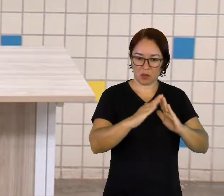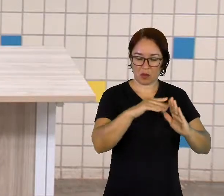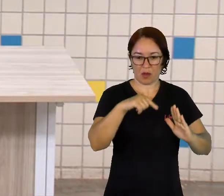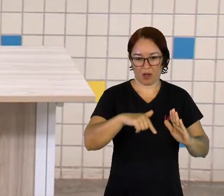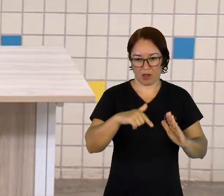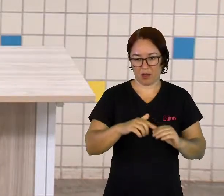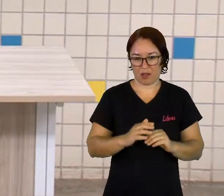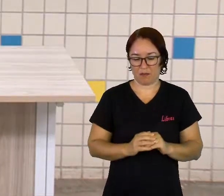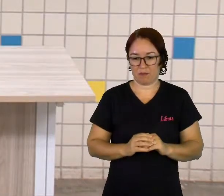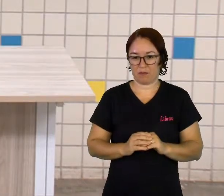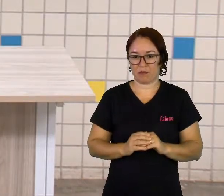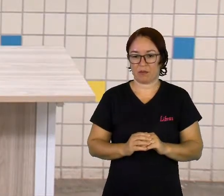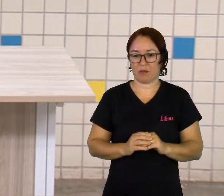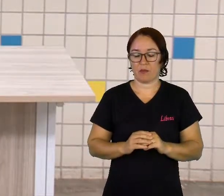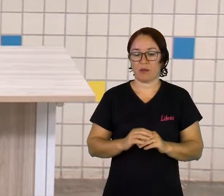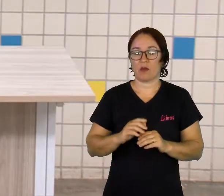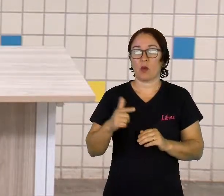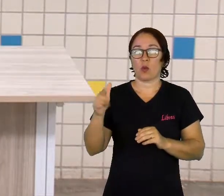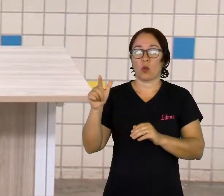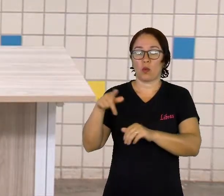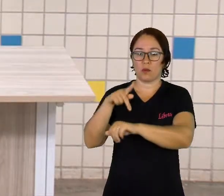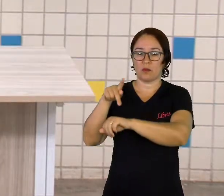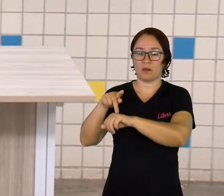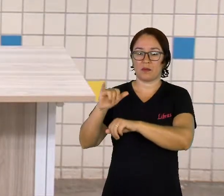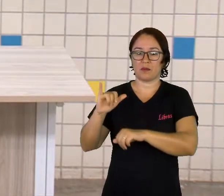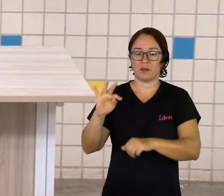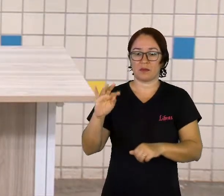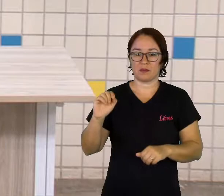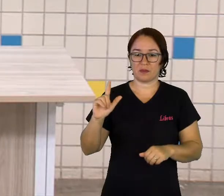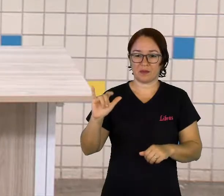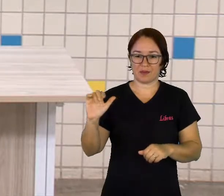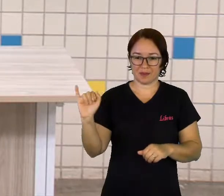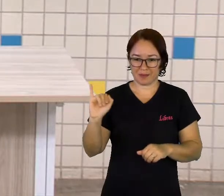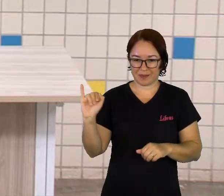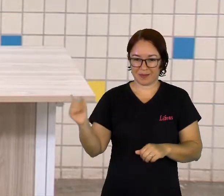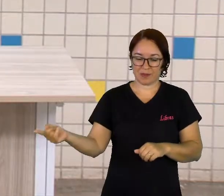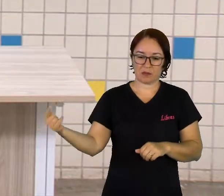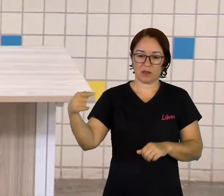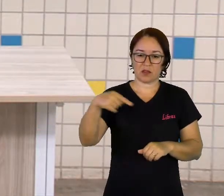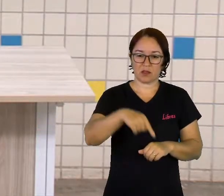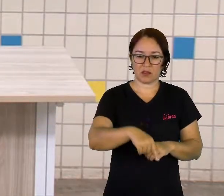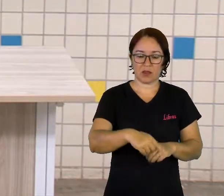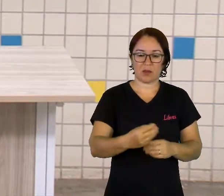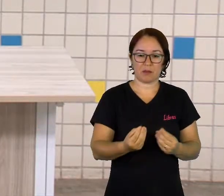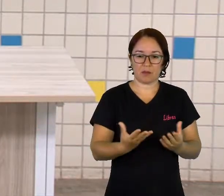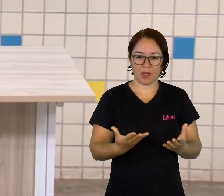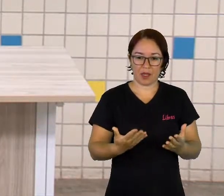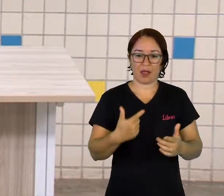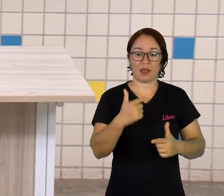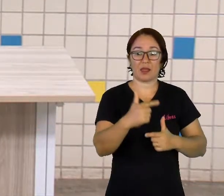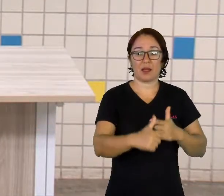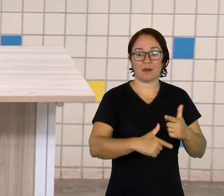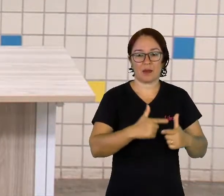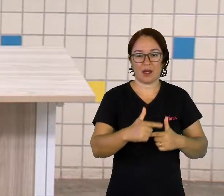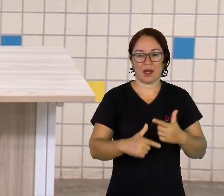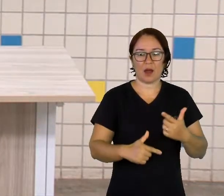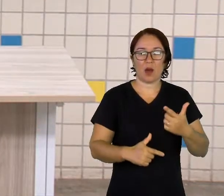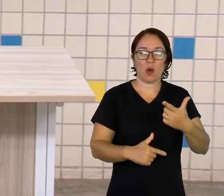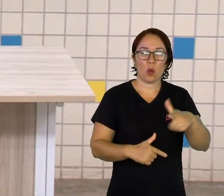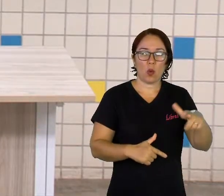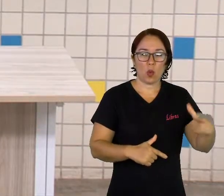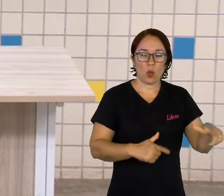substituir mão de obra. Lembram? A escravidão acaba e precisa-se de mão de obra. Então, os